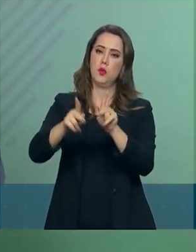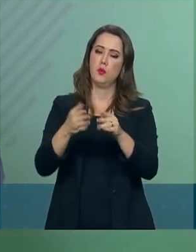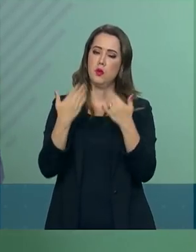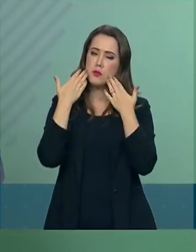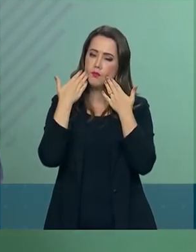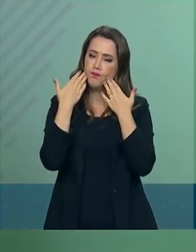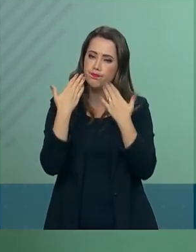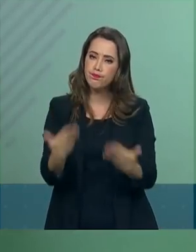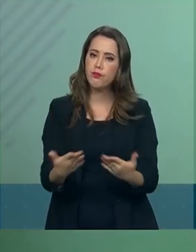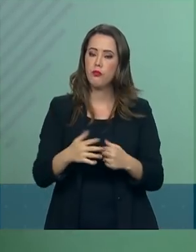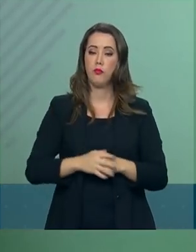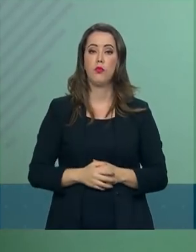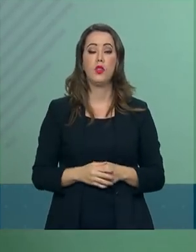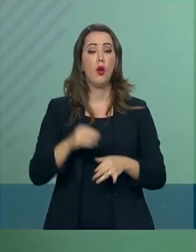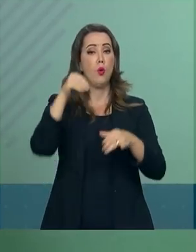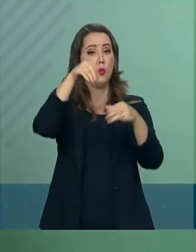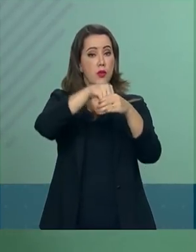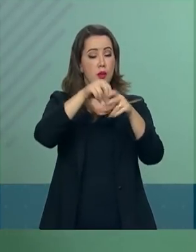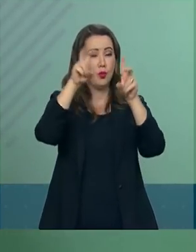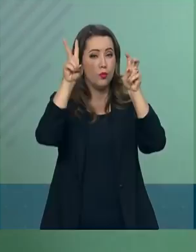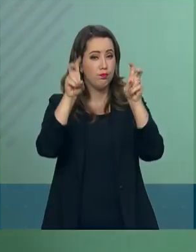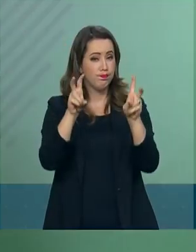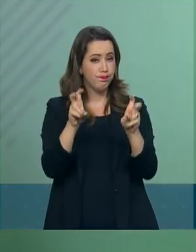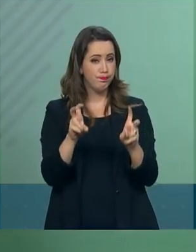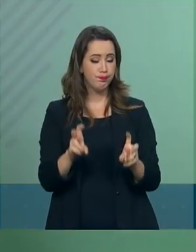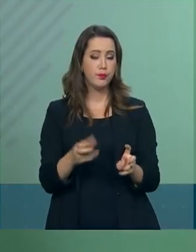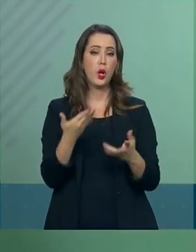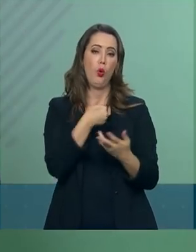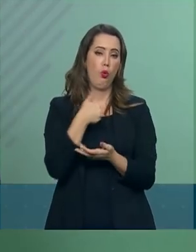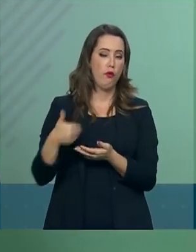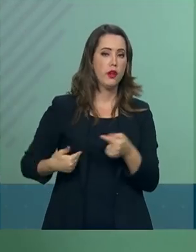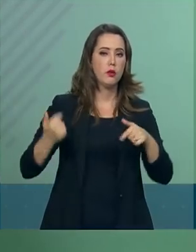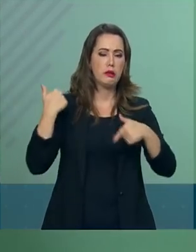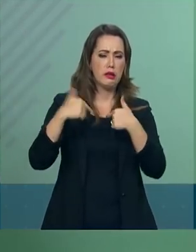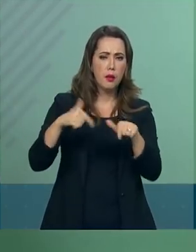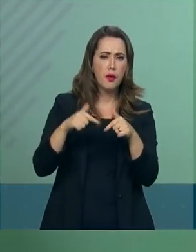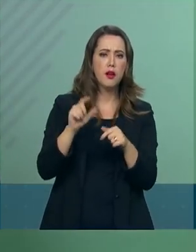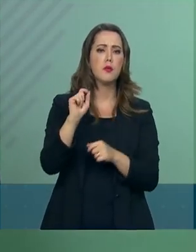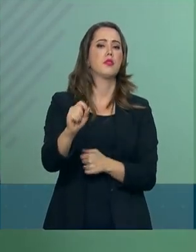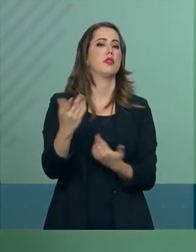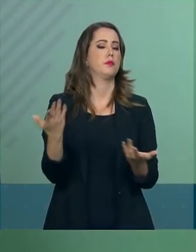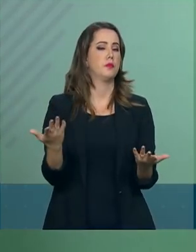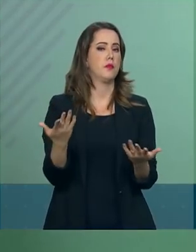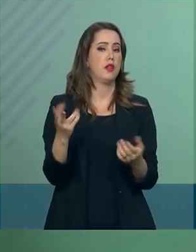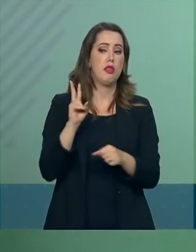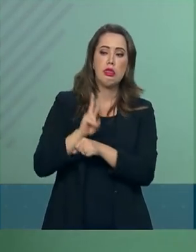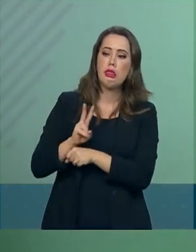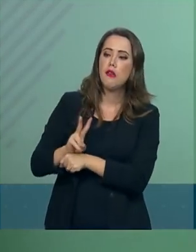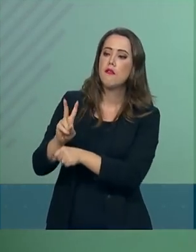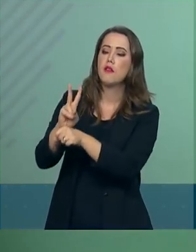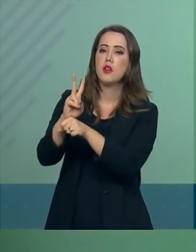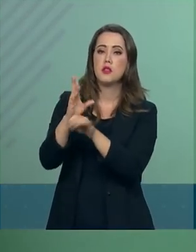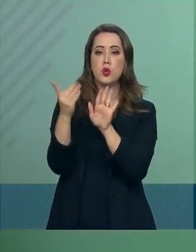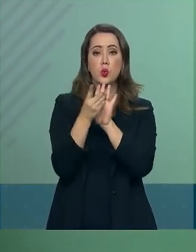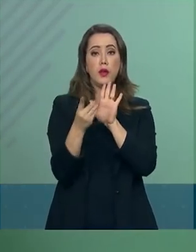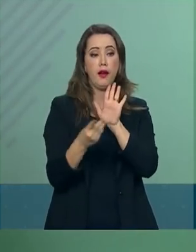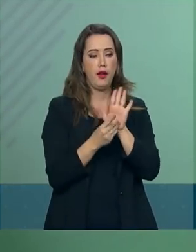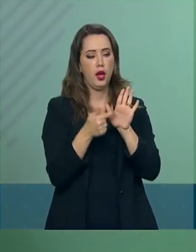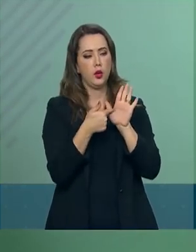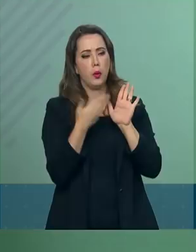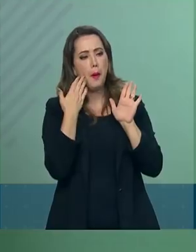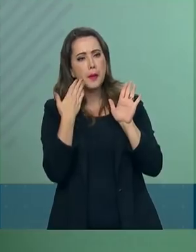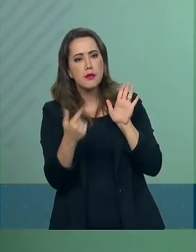E é dentro desse contexto que o governo vem trabalhando para fazer a defesa do decreto que apresentou e até